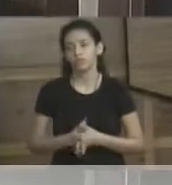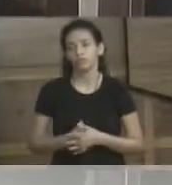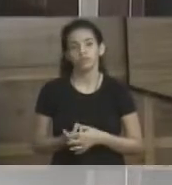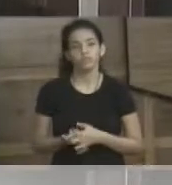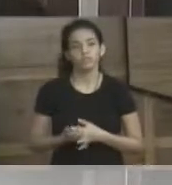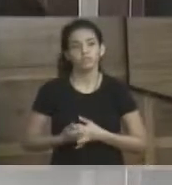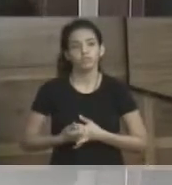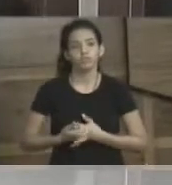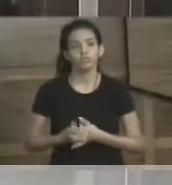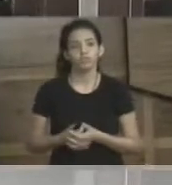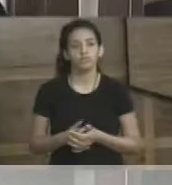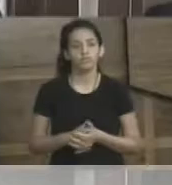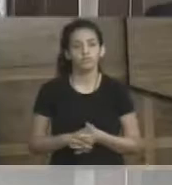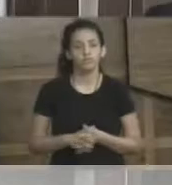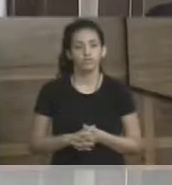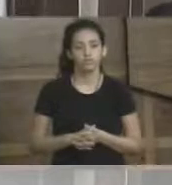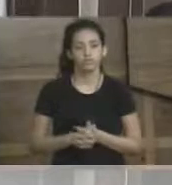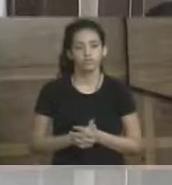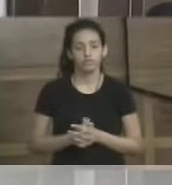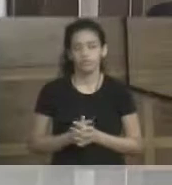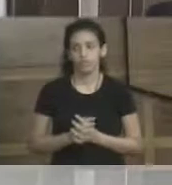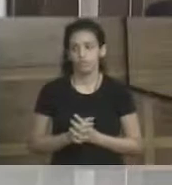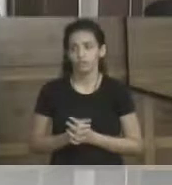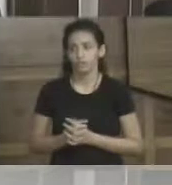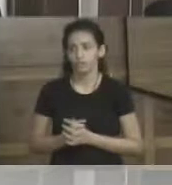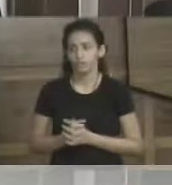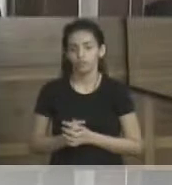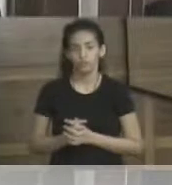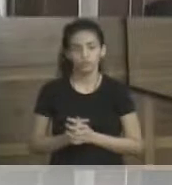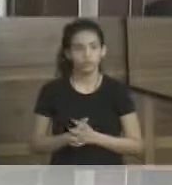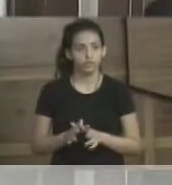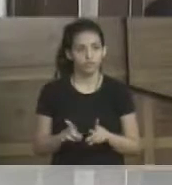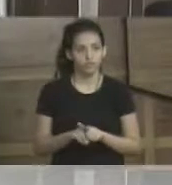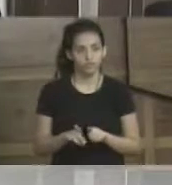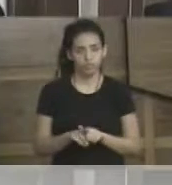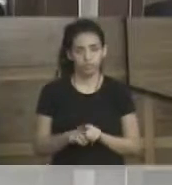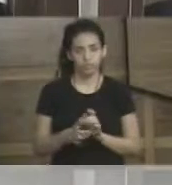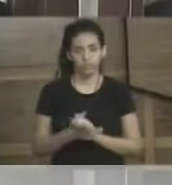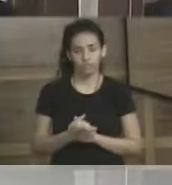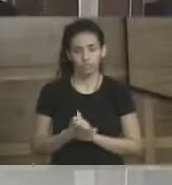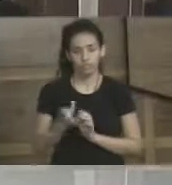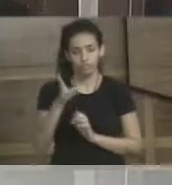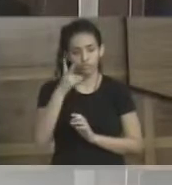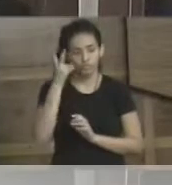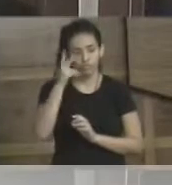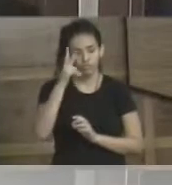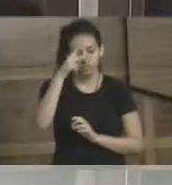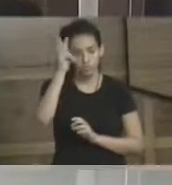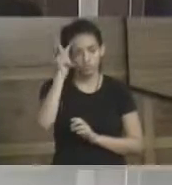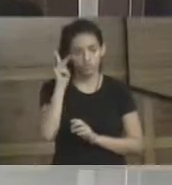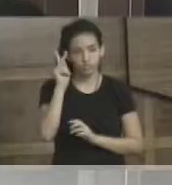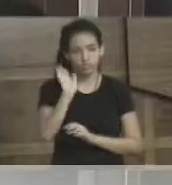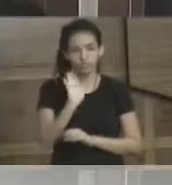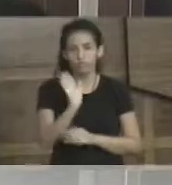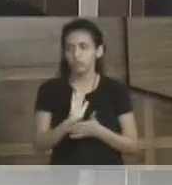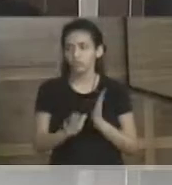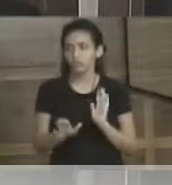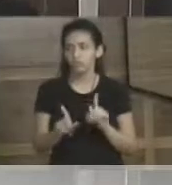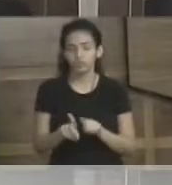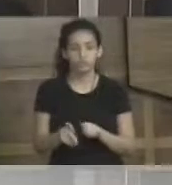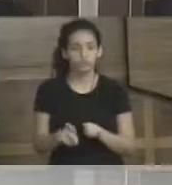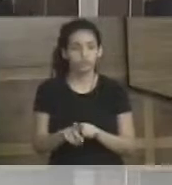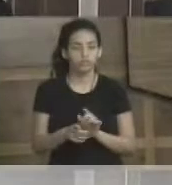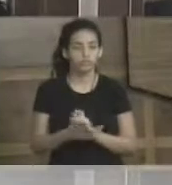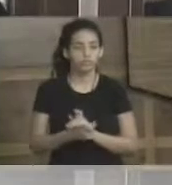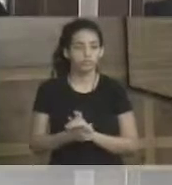intermunicipal, que é fora do município de Angra dos Reis, fazem uso desse auxílio. A outra questão, o vereador Camus, infelizmente, já foi, teve um